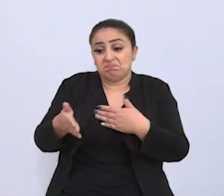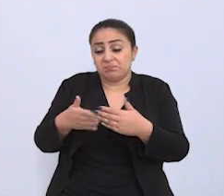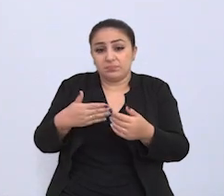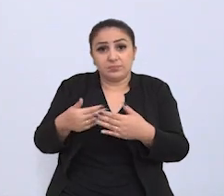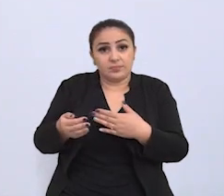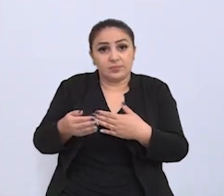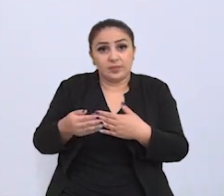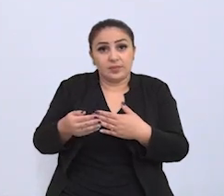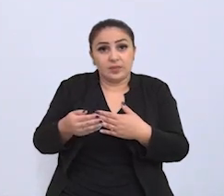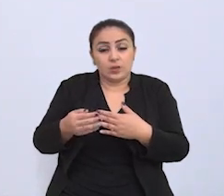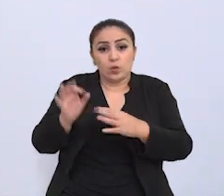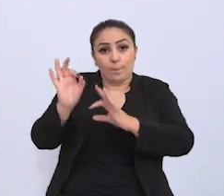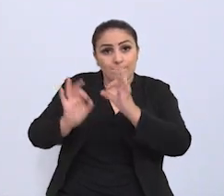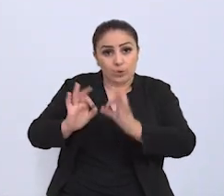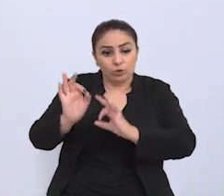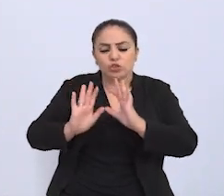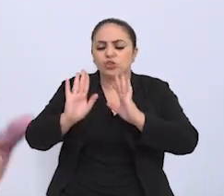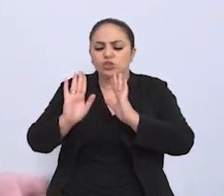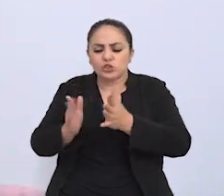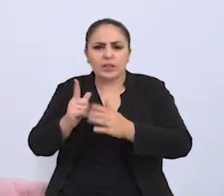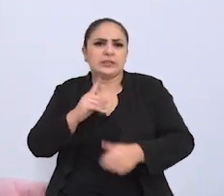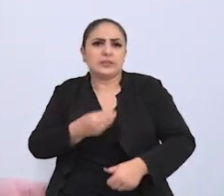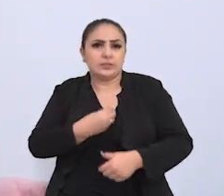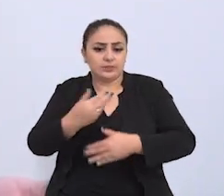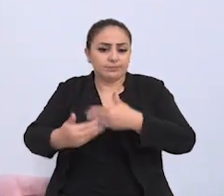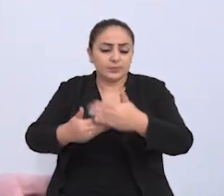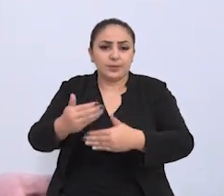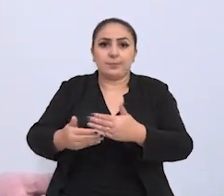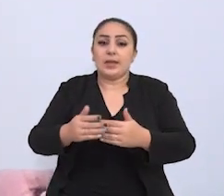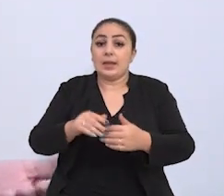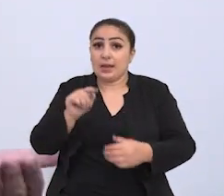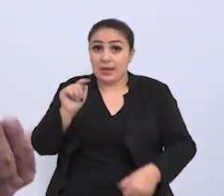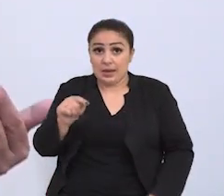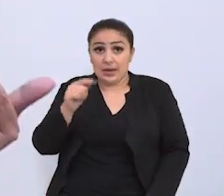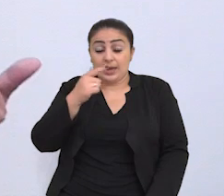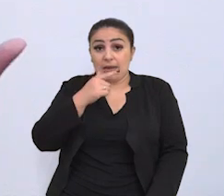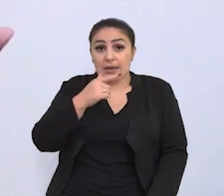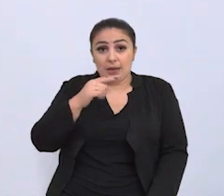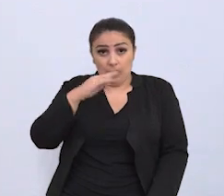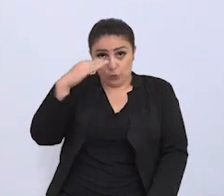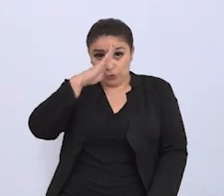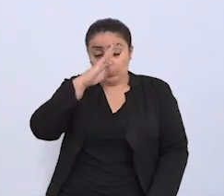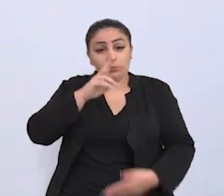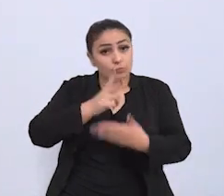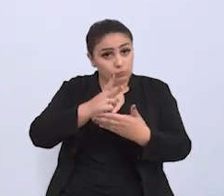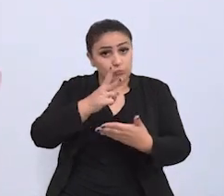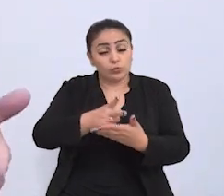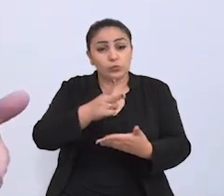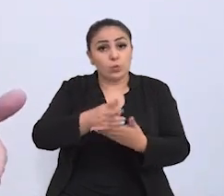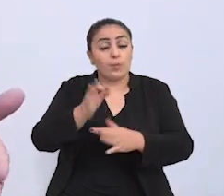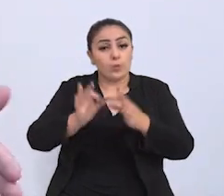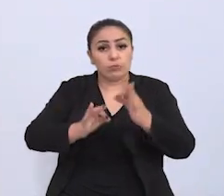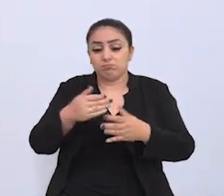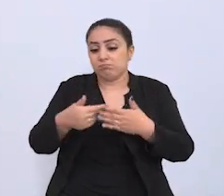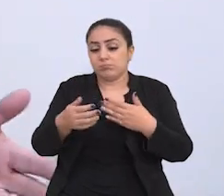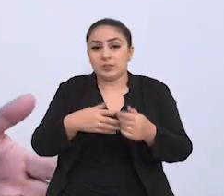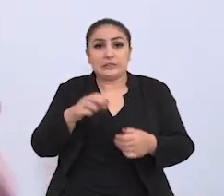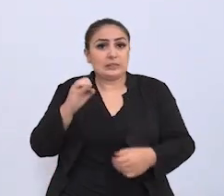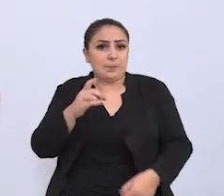independentemente dos projetos que já estavam em andamento ele continuou